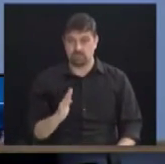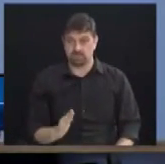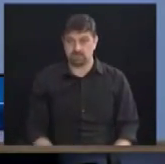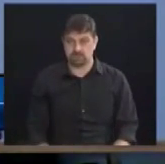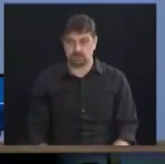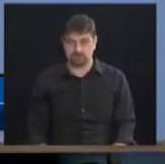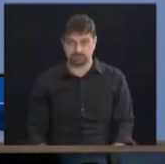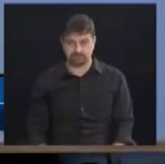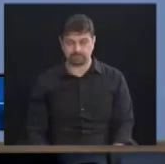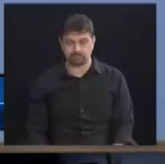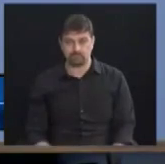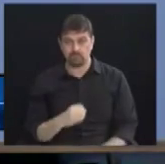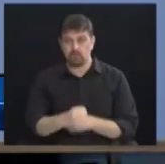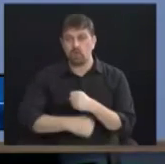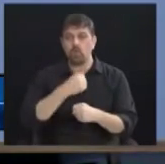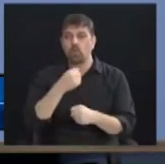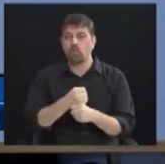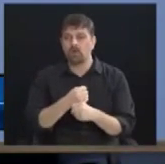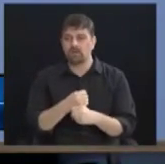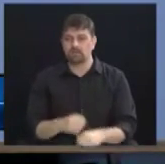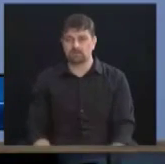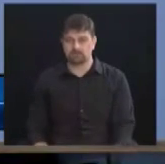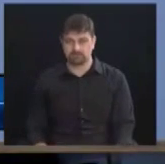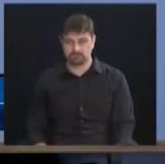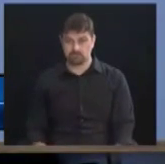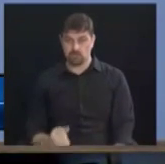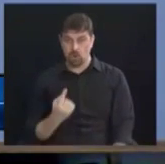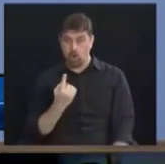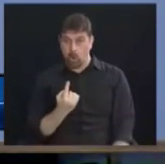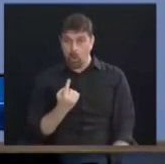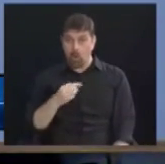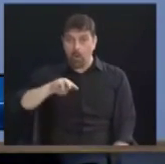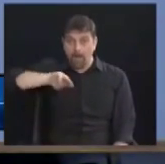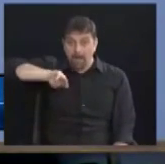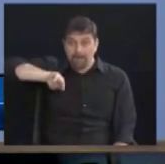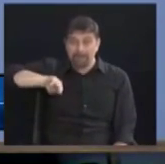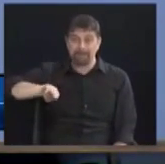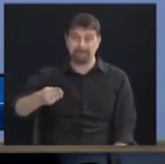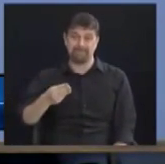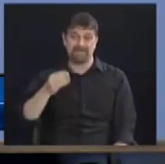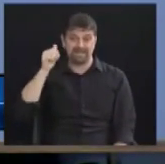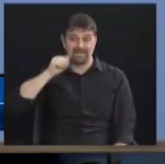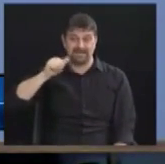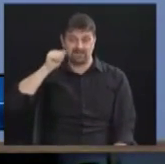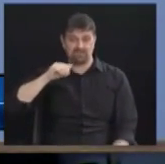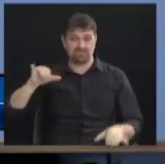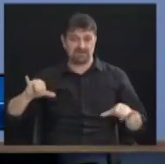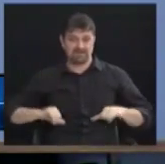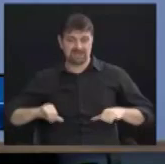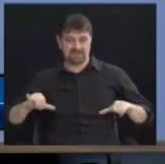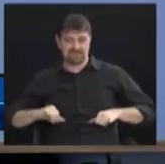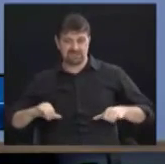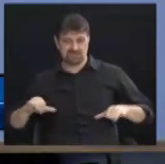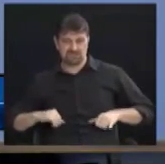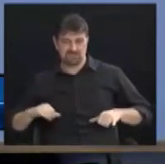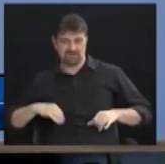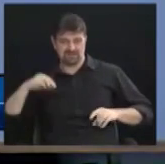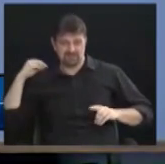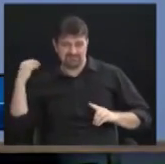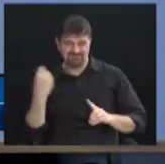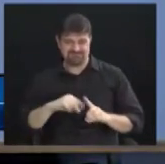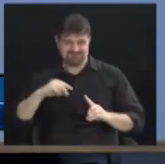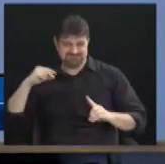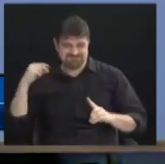Por ano, um milhão de mulheres são agredidas. Na última